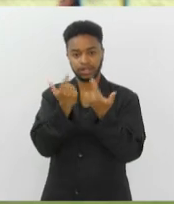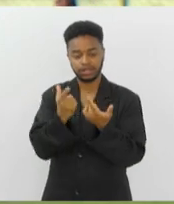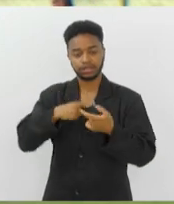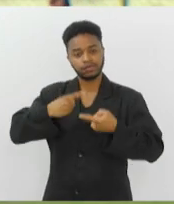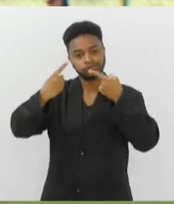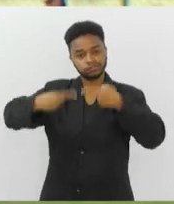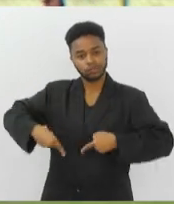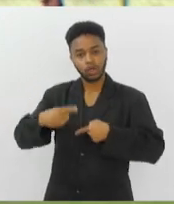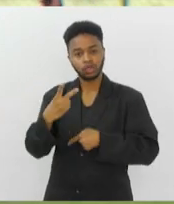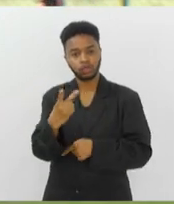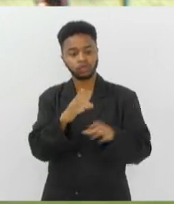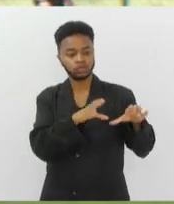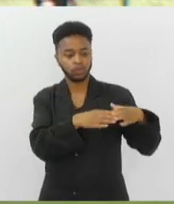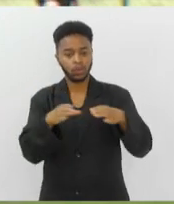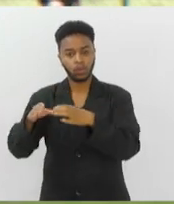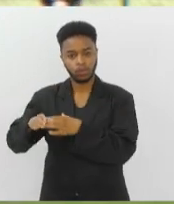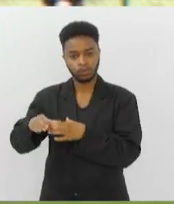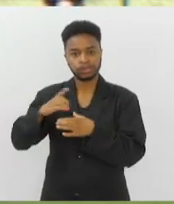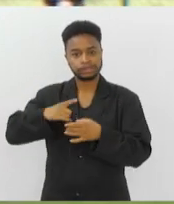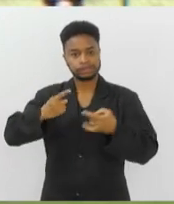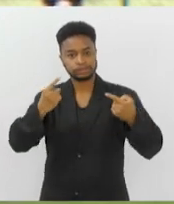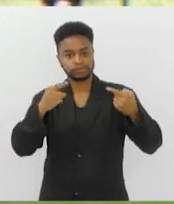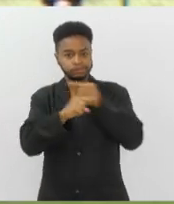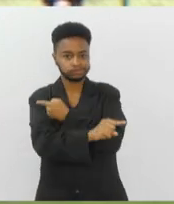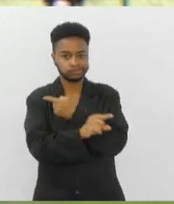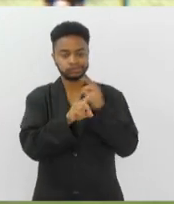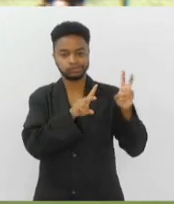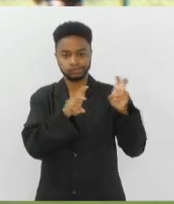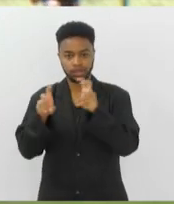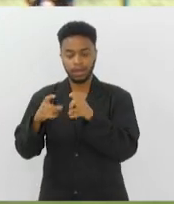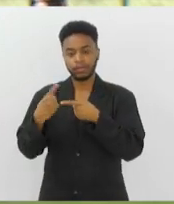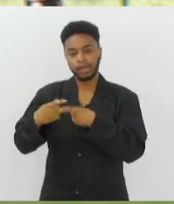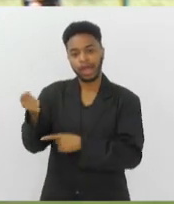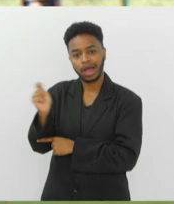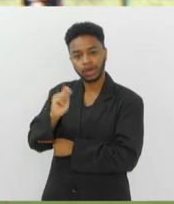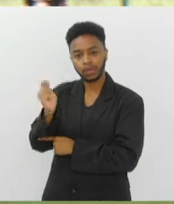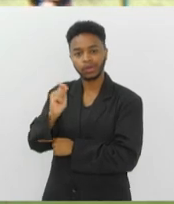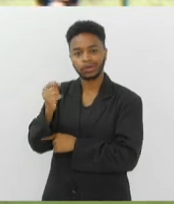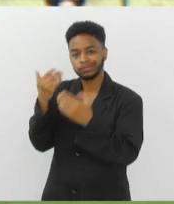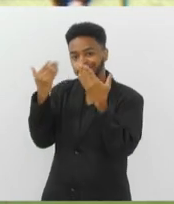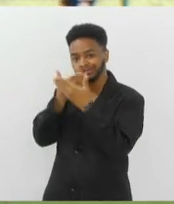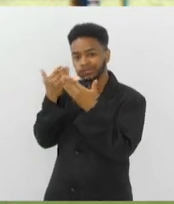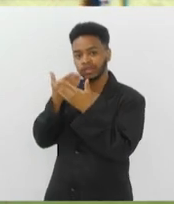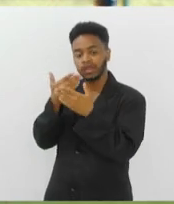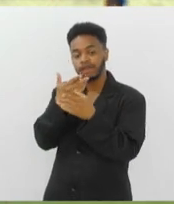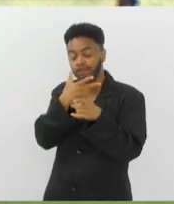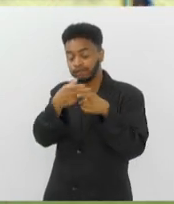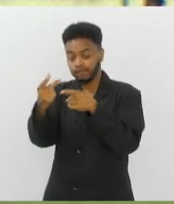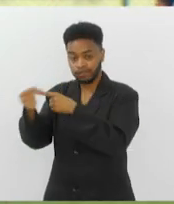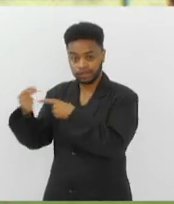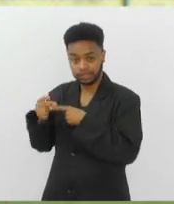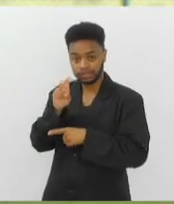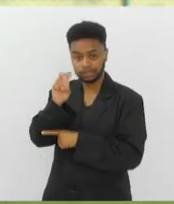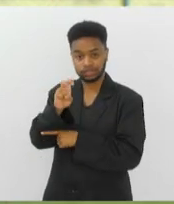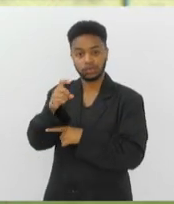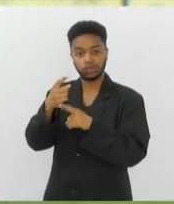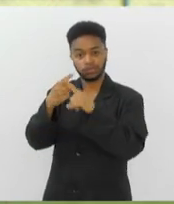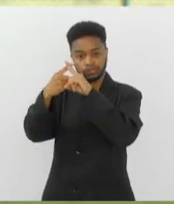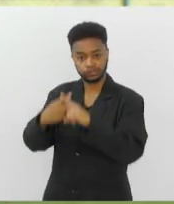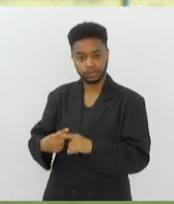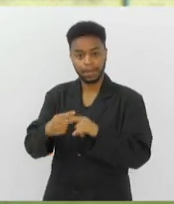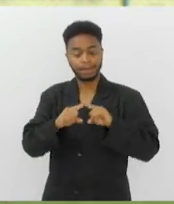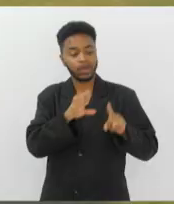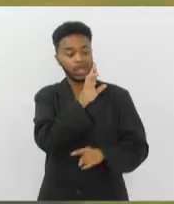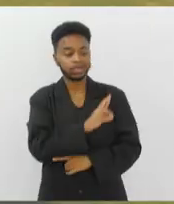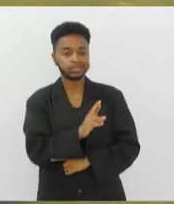duas equipes que vivem situações opostas na tabela. Enquanto o Araruama vem de uma invencibilidade de cinco jogos, o Resende não sabe o que é vencer durante